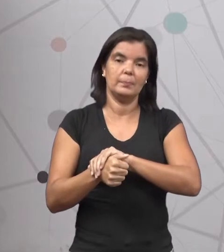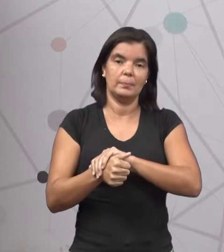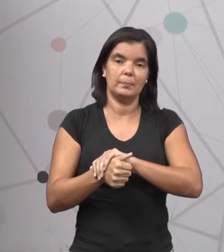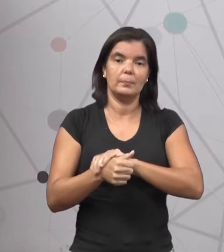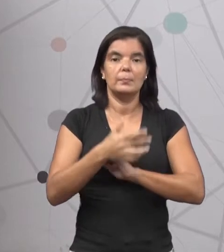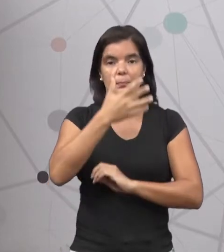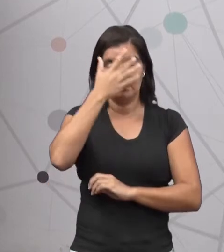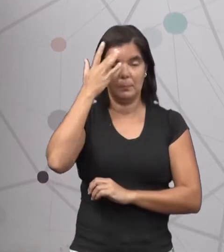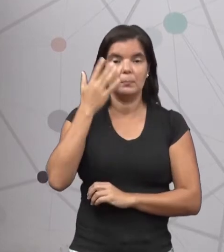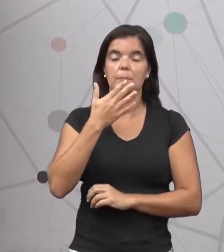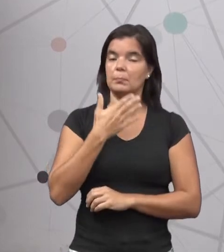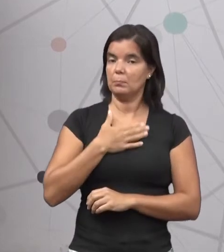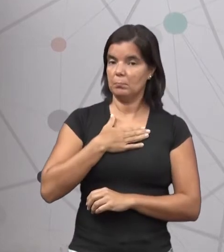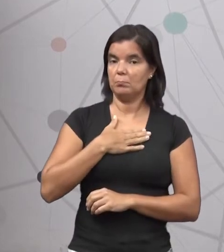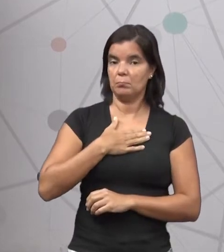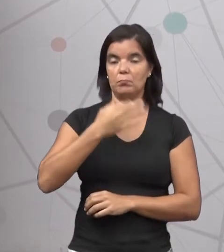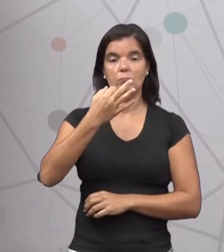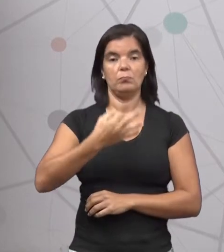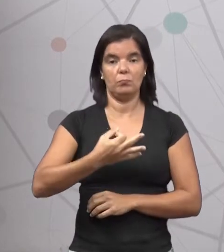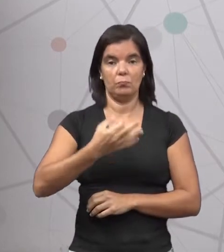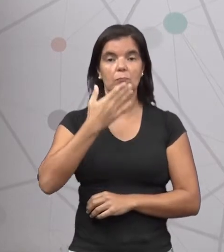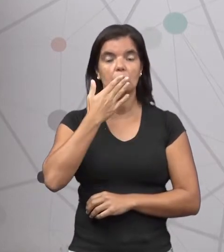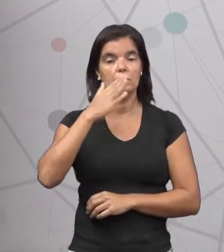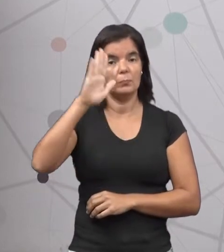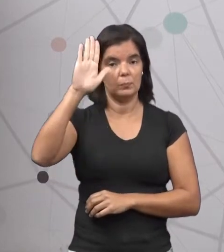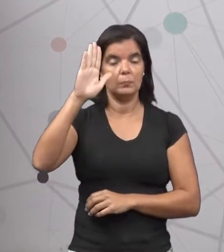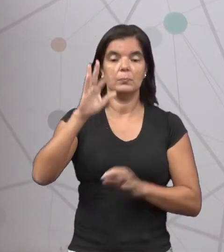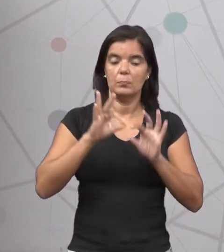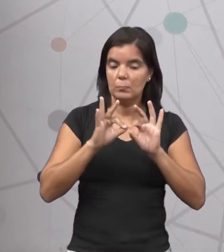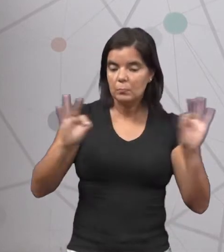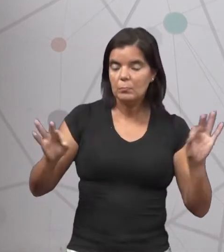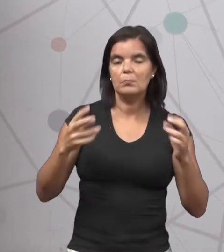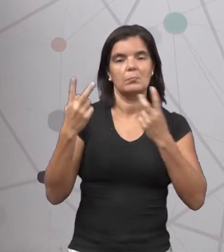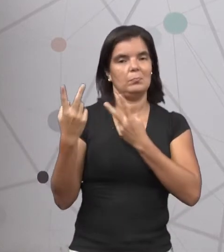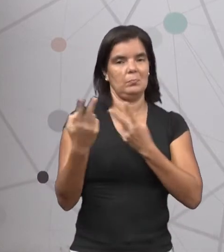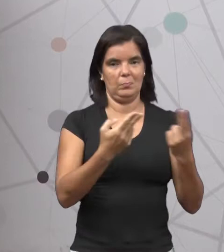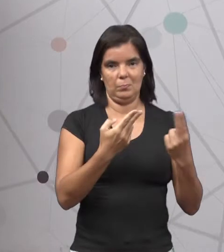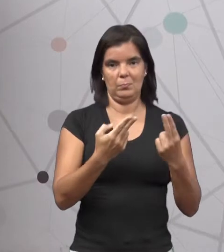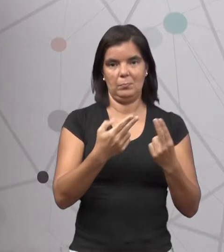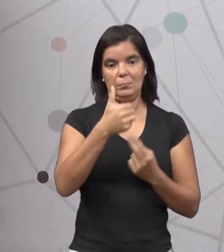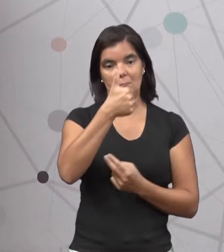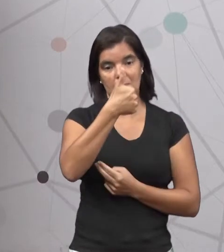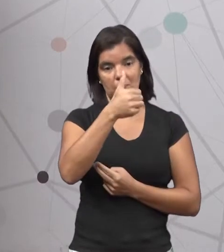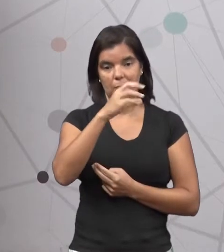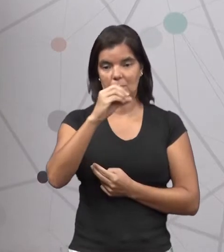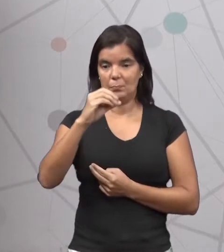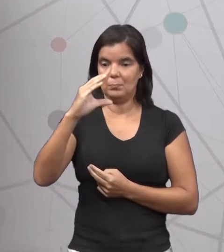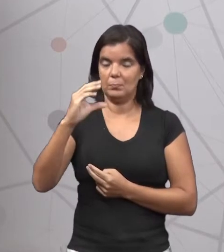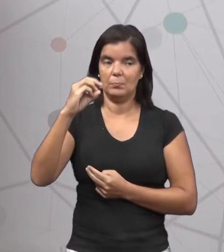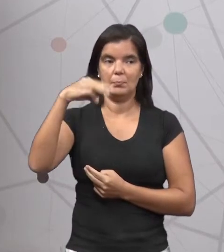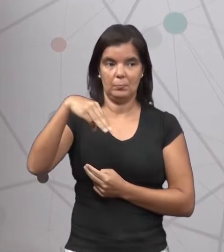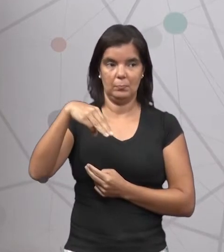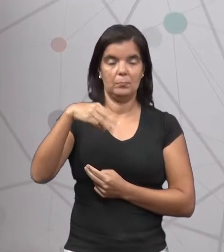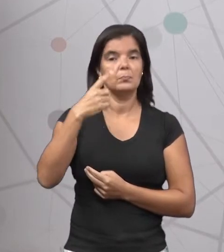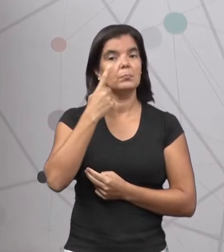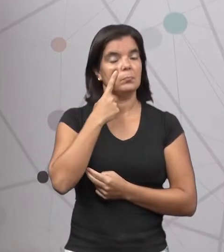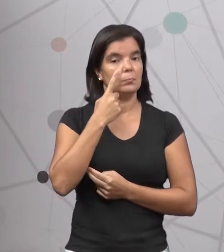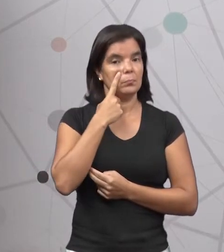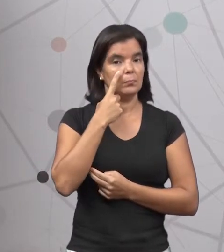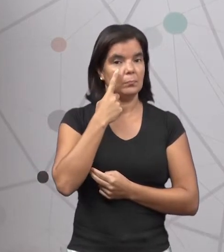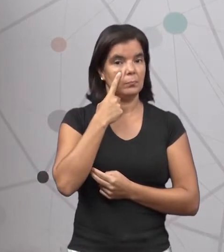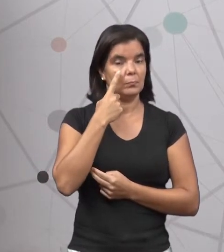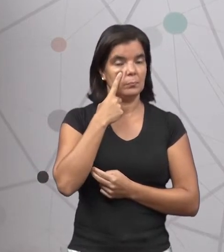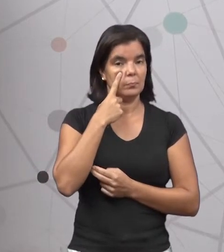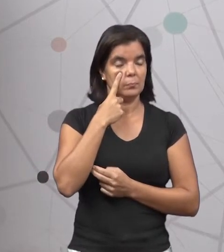mim que sou o juiz. O metro tem a mesma medida, cem centímetros. Então, nós vamos